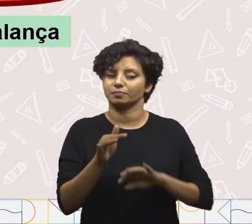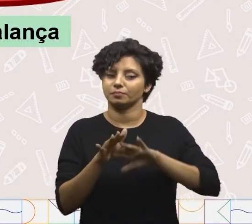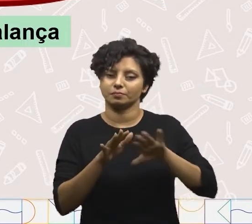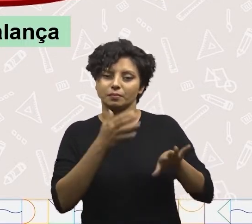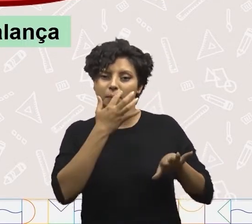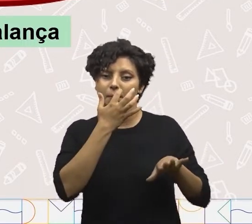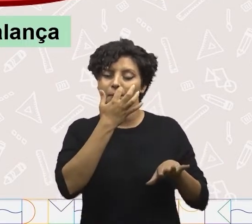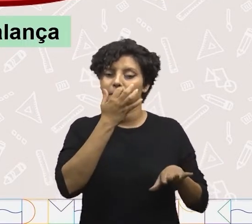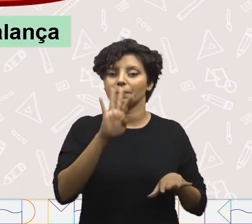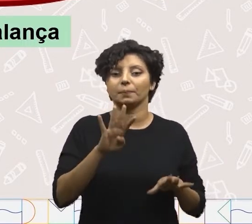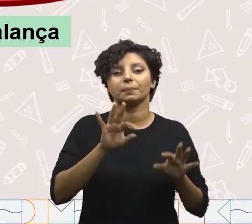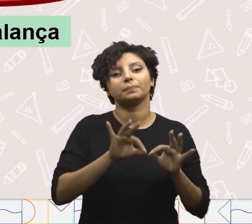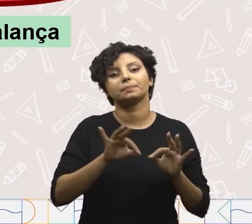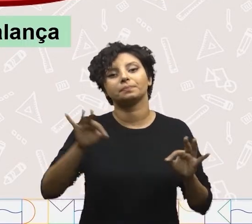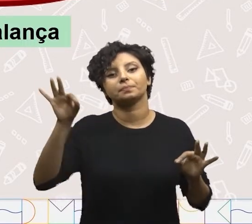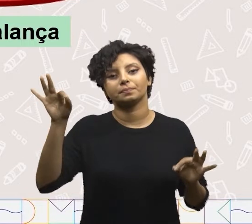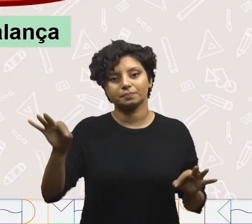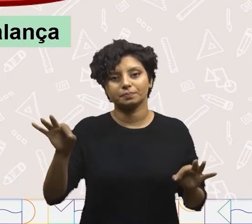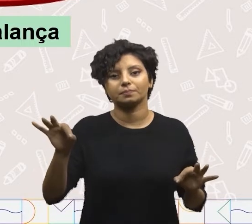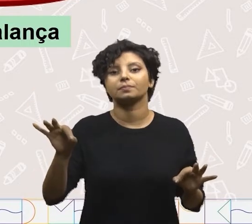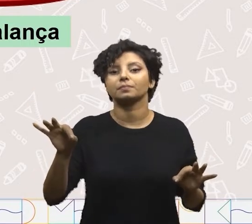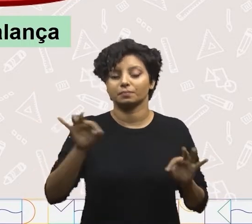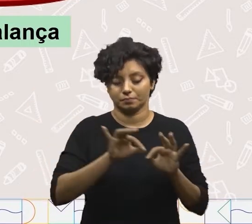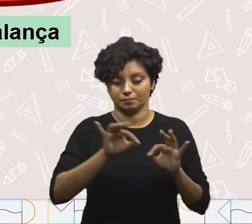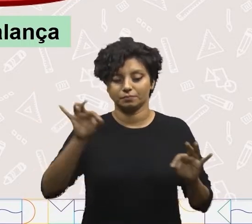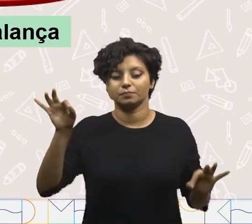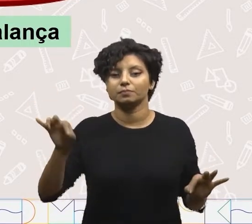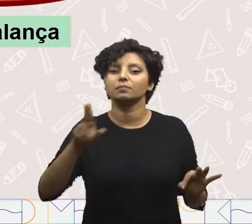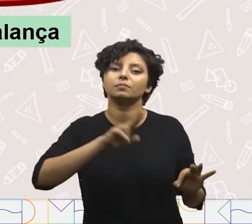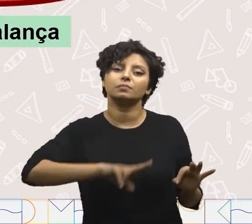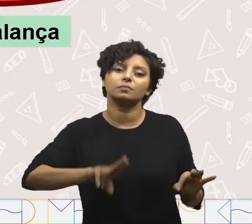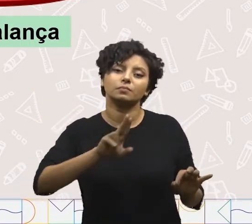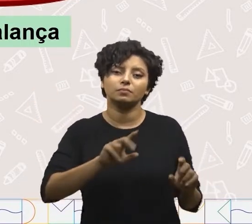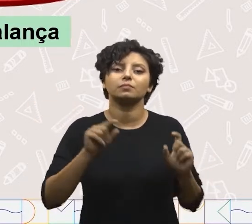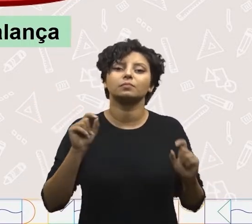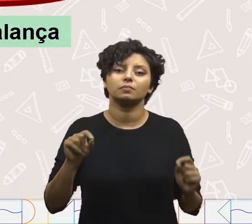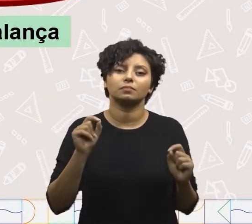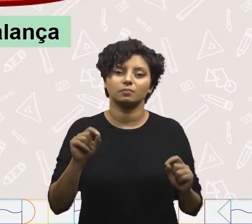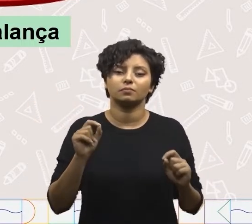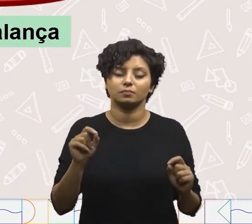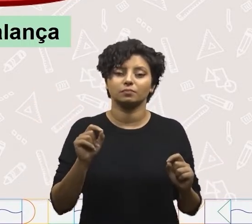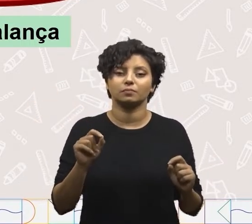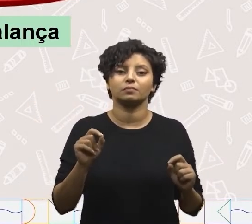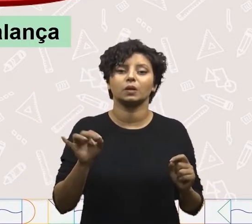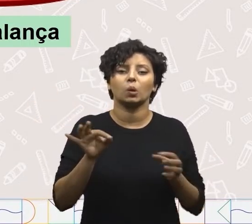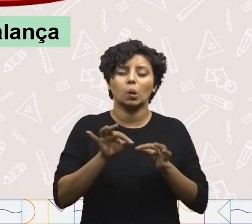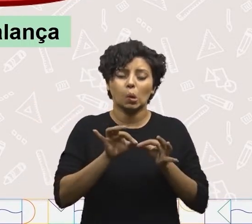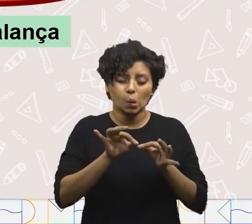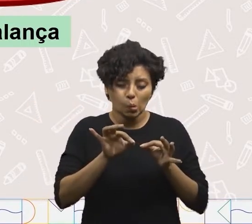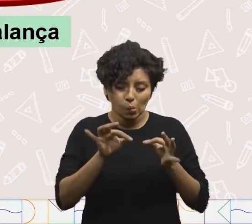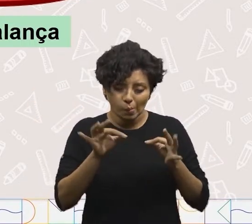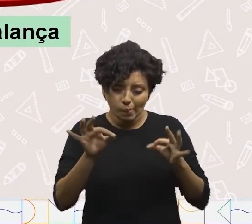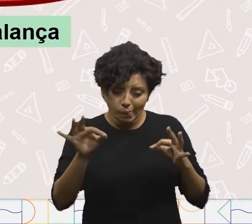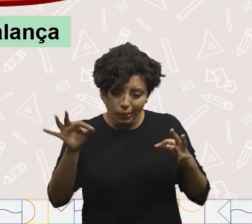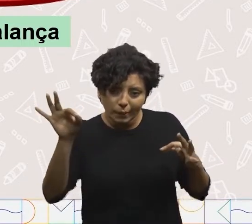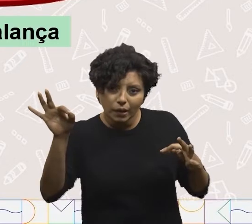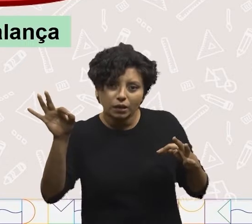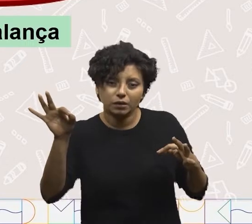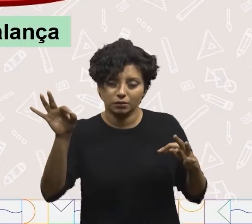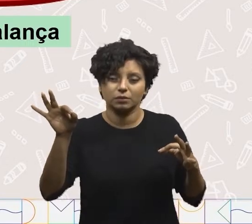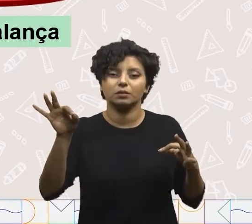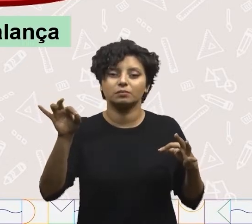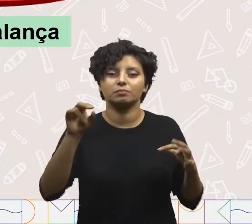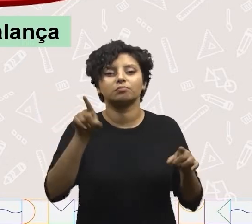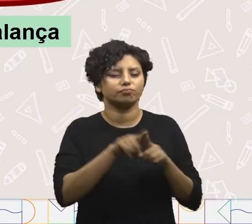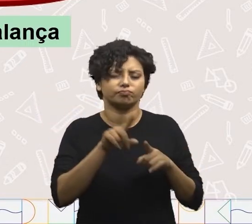ela. E a fita métrica? A fita métrica nós utilizamos para medir o comprimento das coisas.